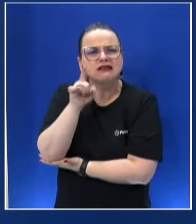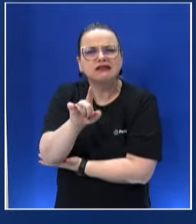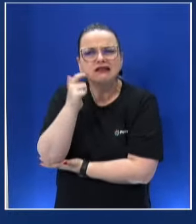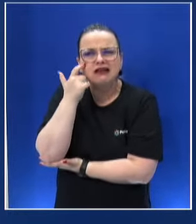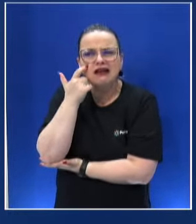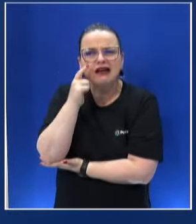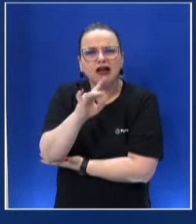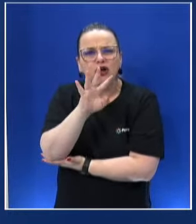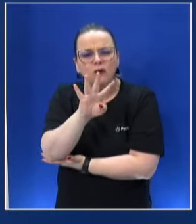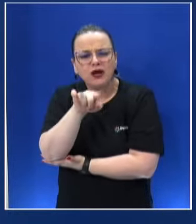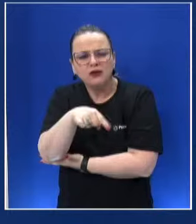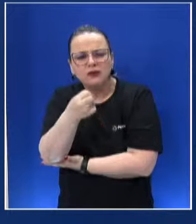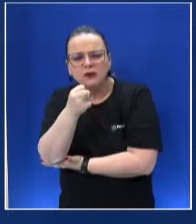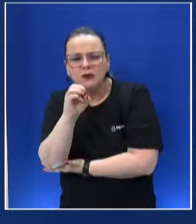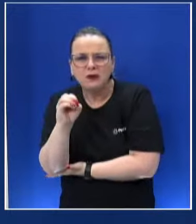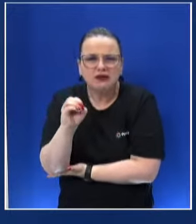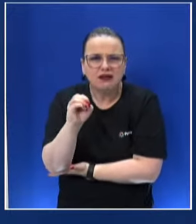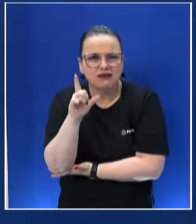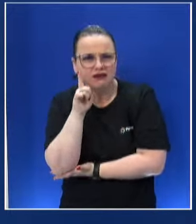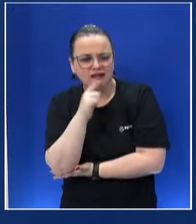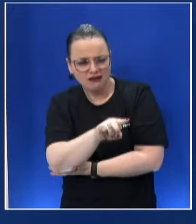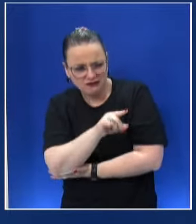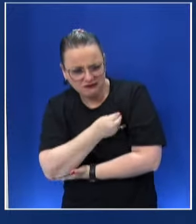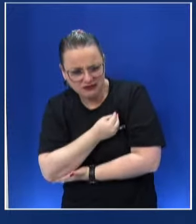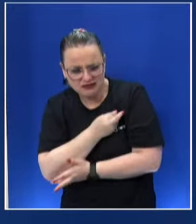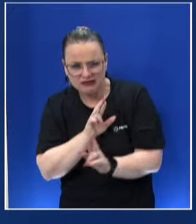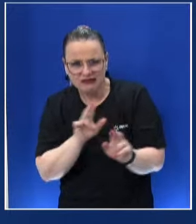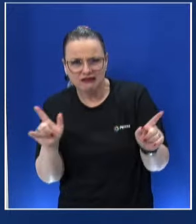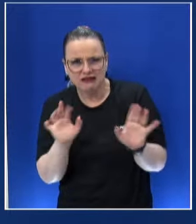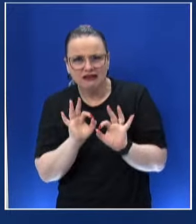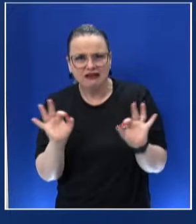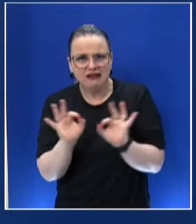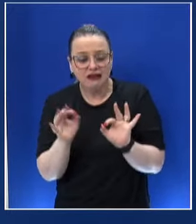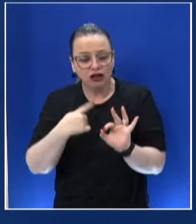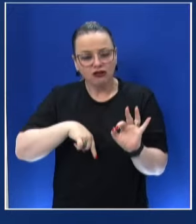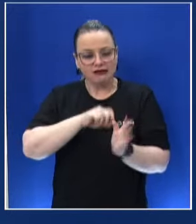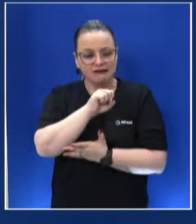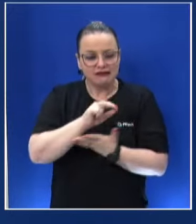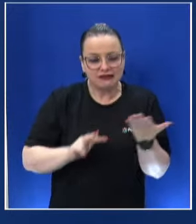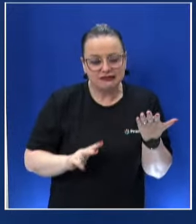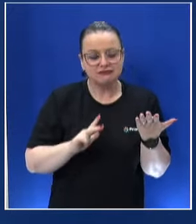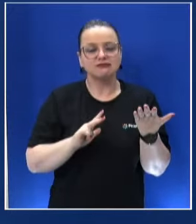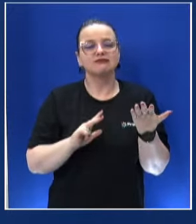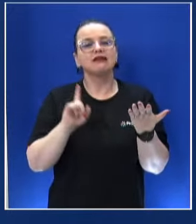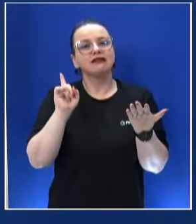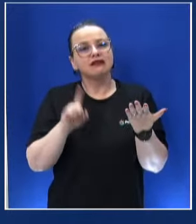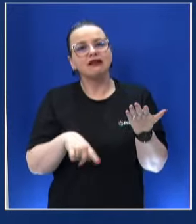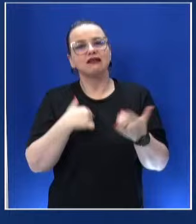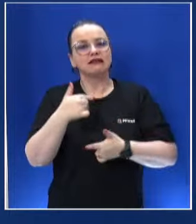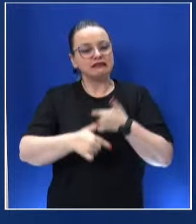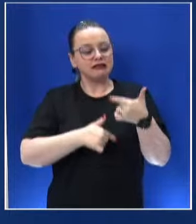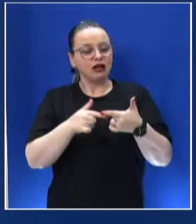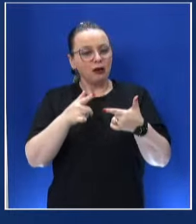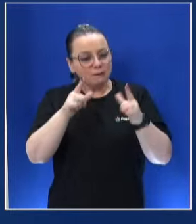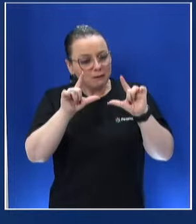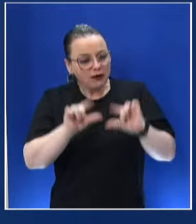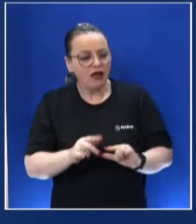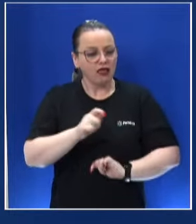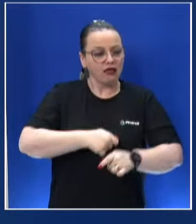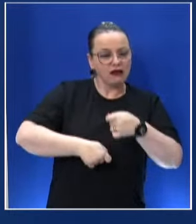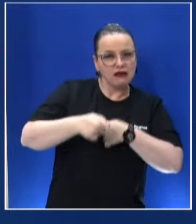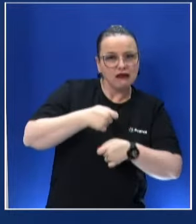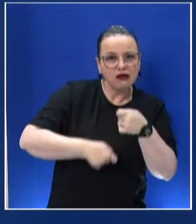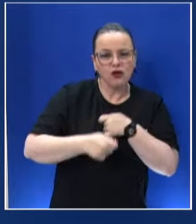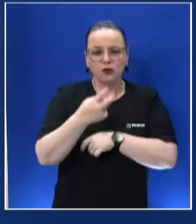passagem de R$ 4,80, se isso não tem feito diferença na sua vida. 40% dos nossos trabalhadores são informais. Os pequenos negócios, duas,